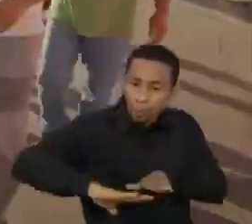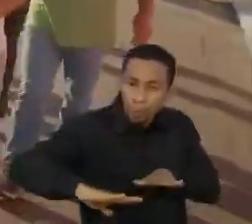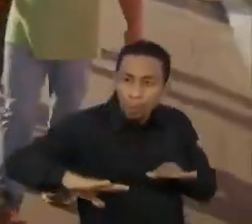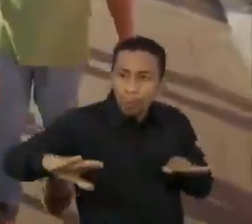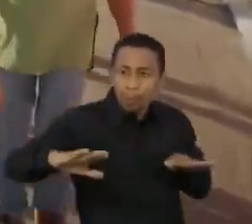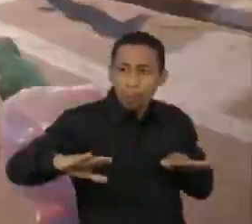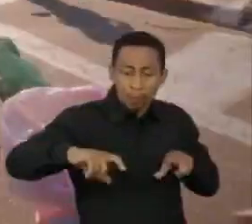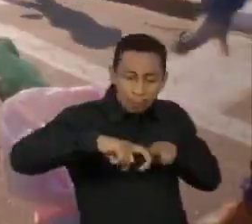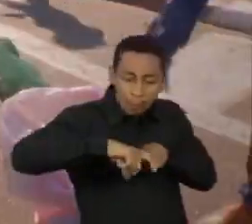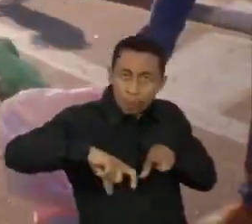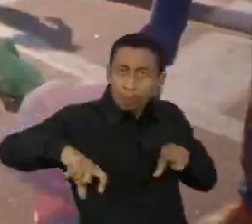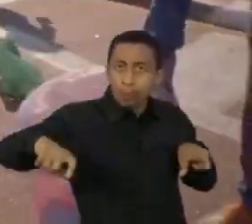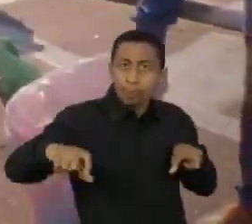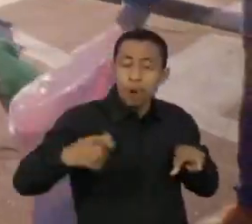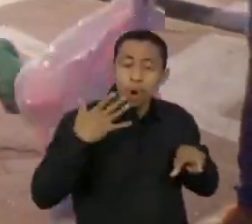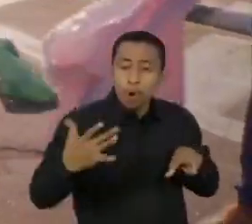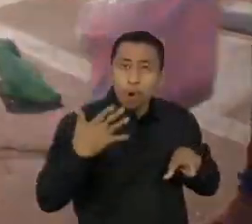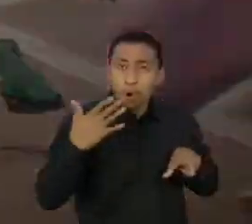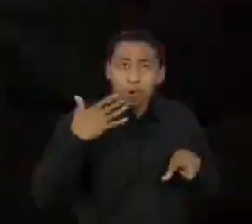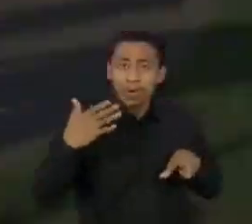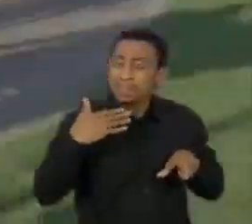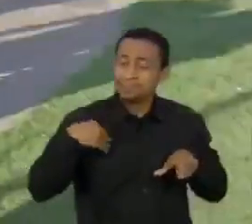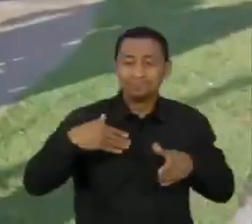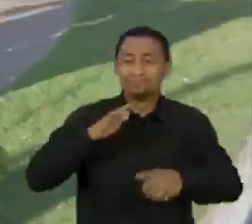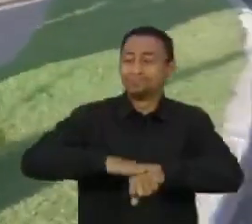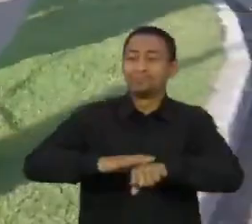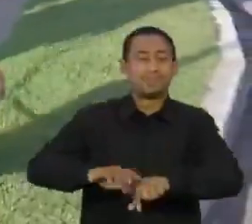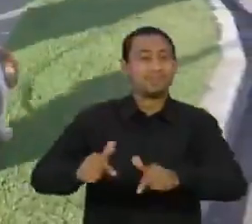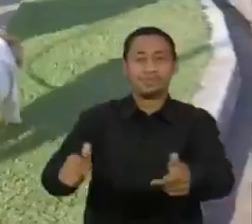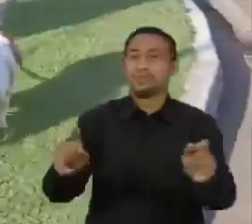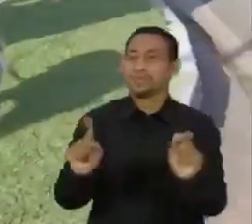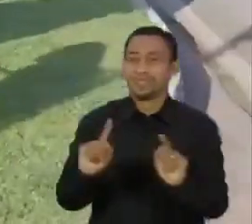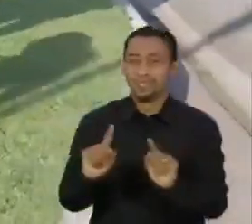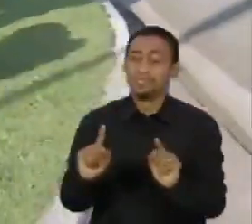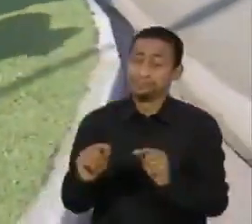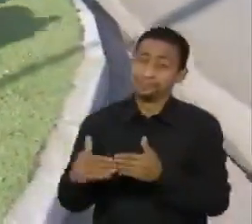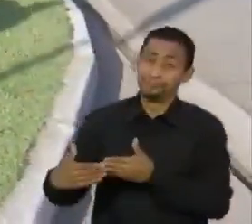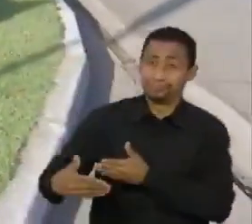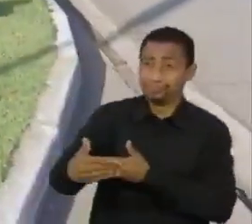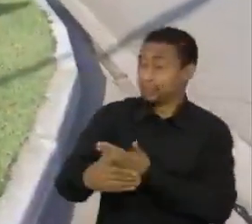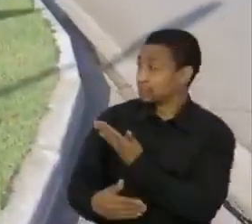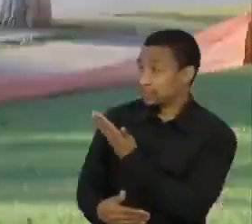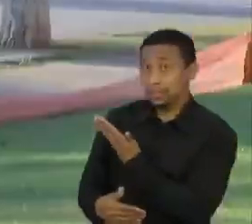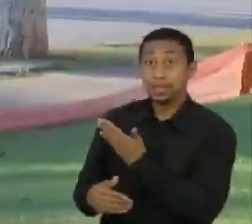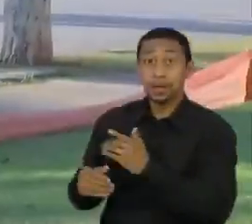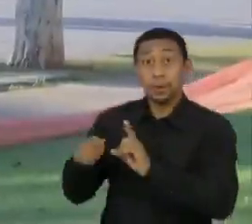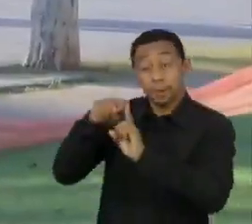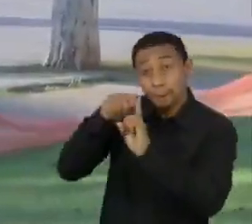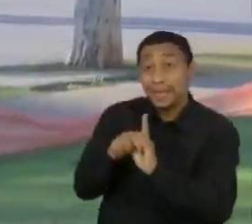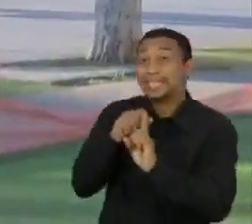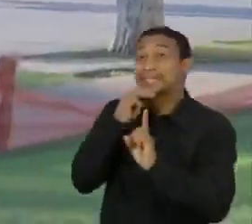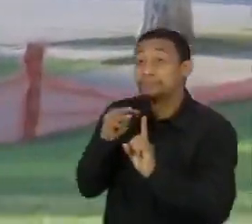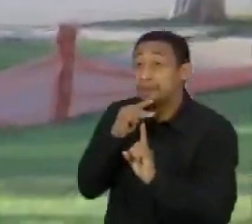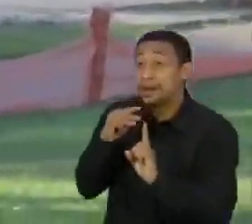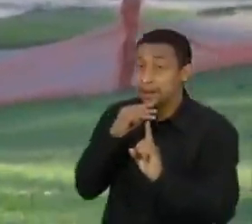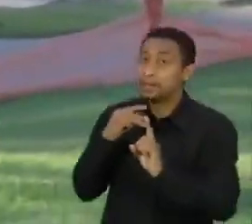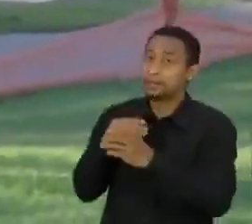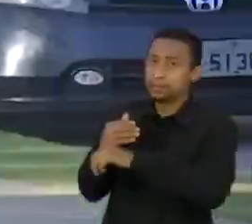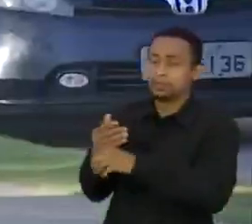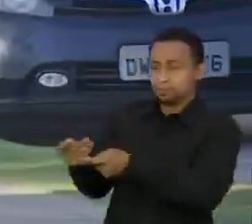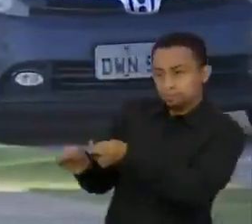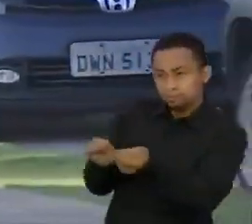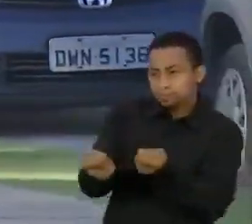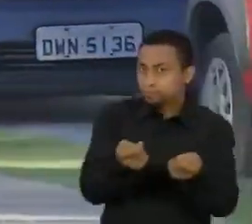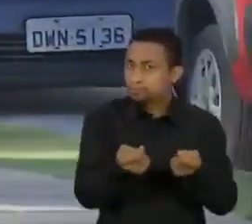ser confeccionados pelo segundo ano seguido. Com a antecipação do Corpus Christi, em março, para tentar conter a circulação de